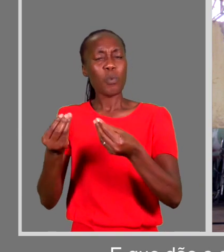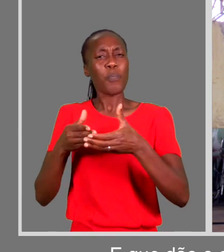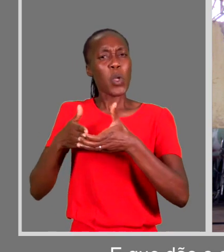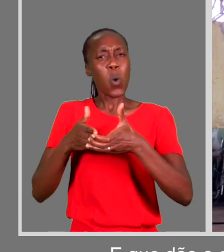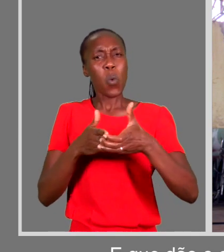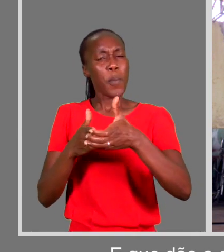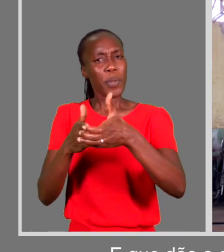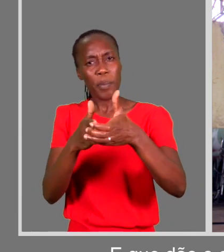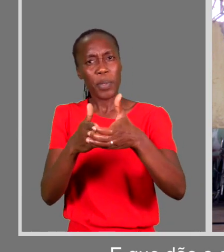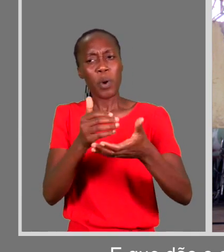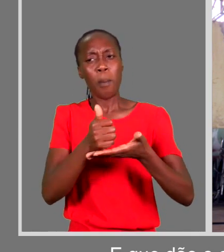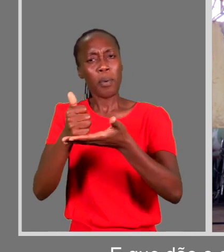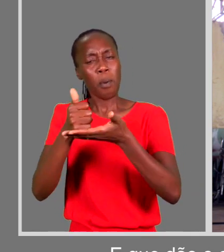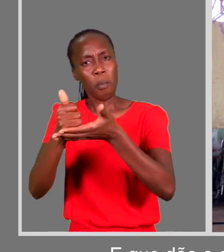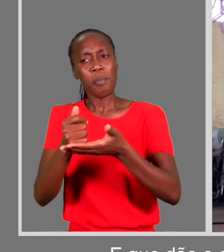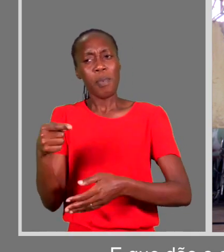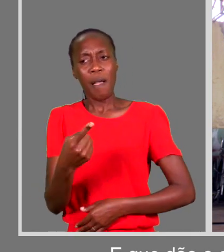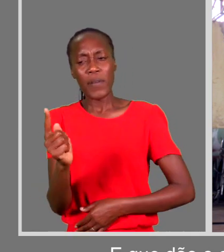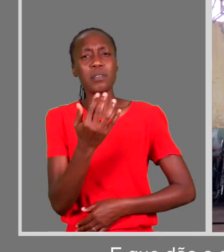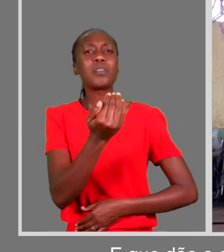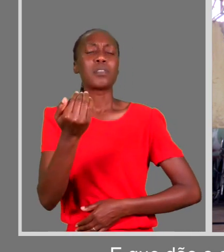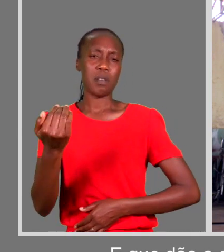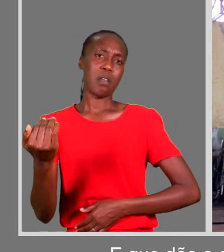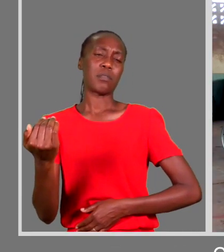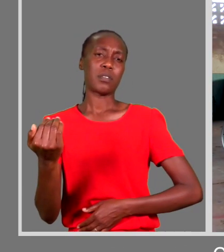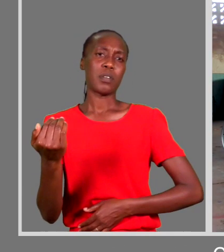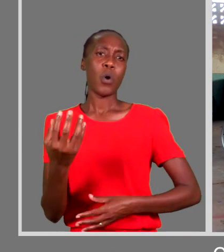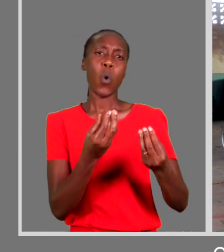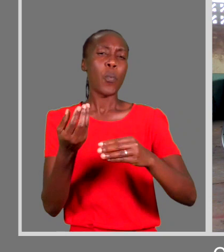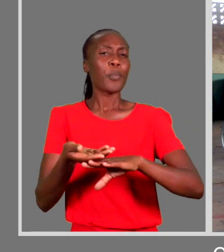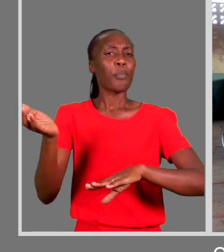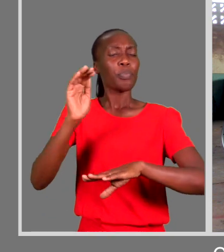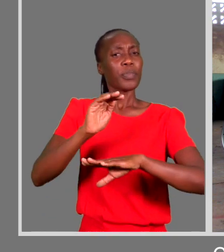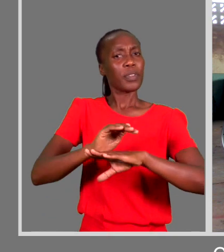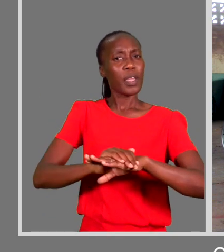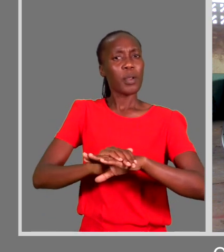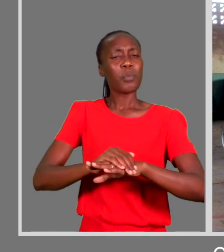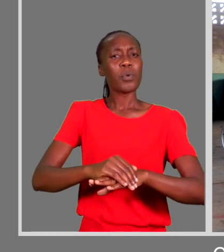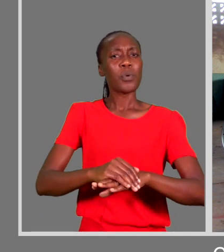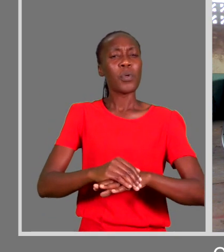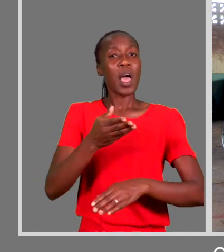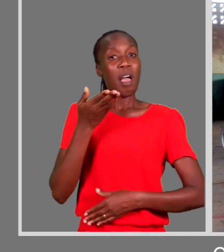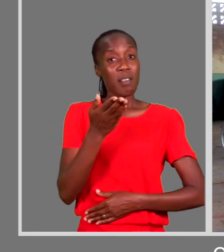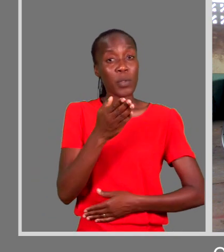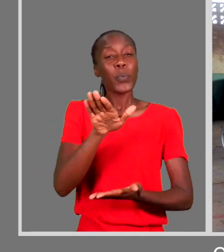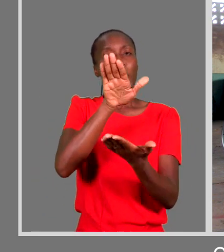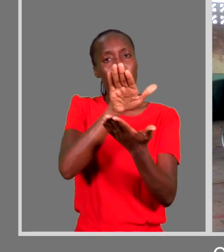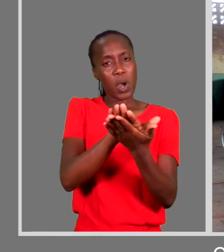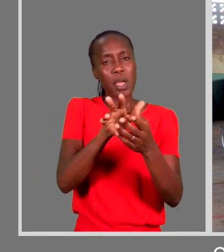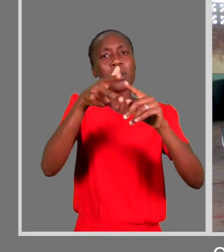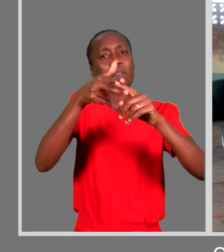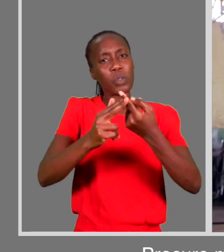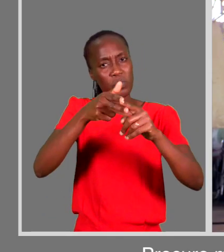um acompanhamento nessas crianças como técnico do Ministério